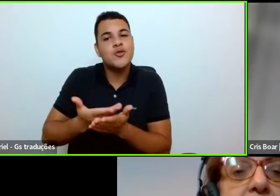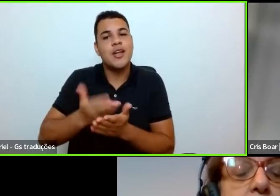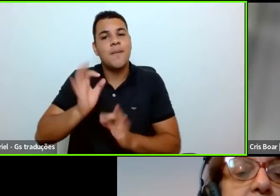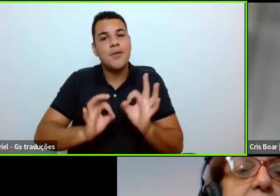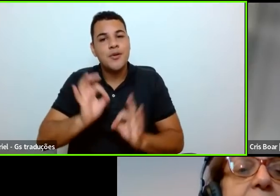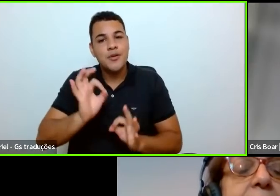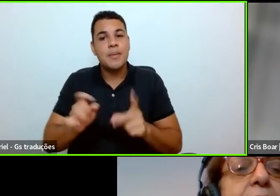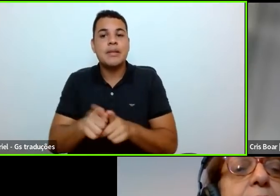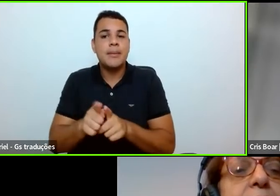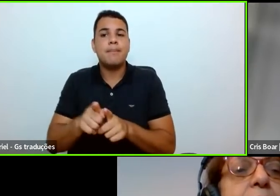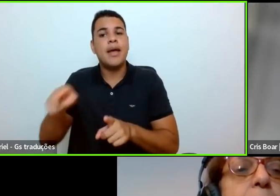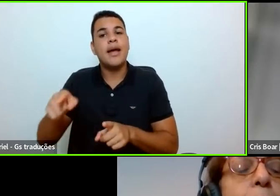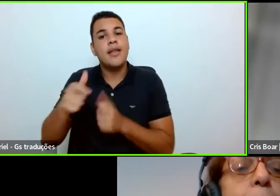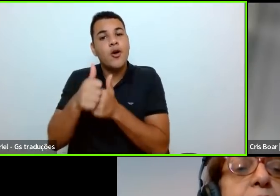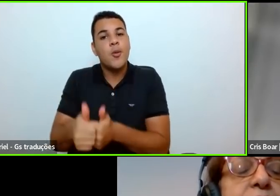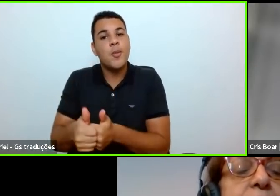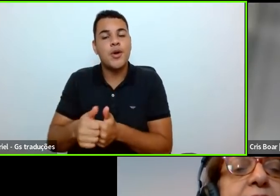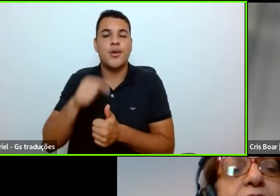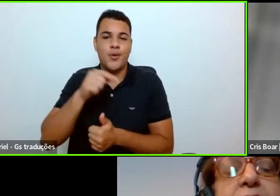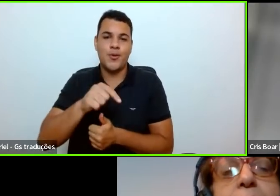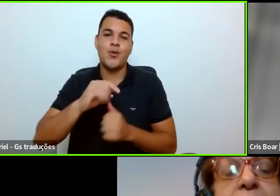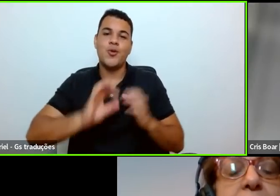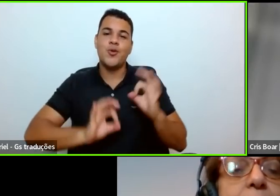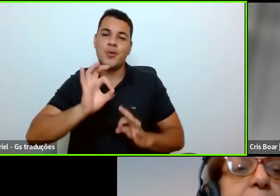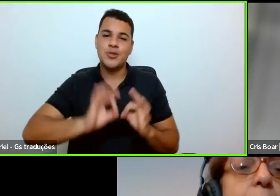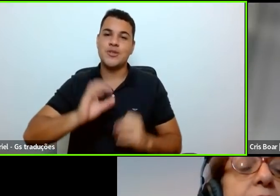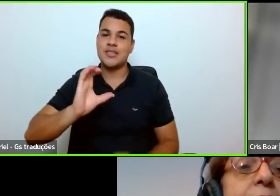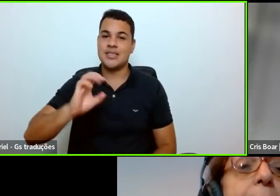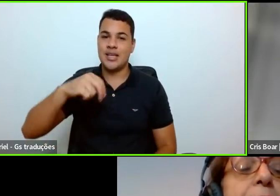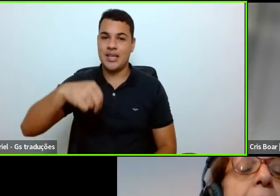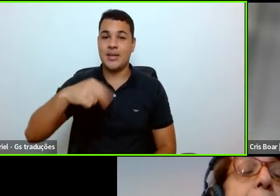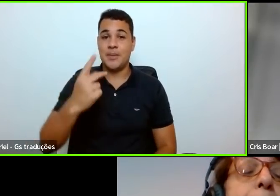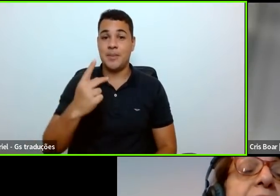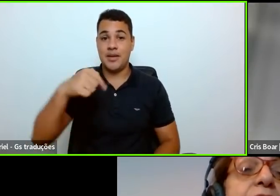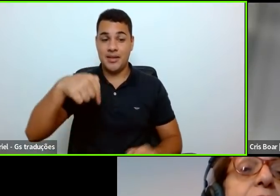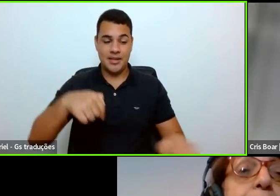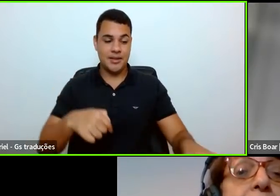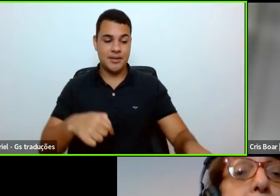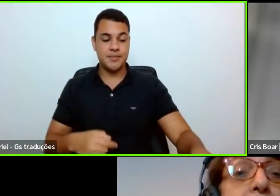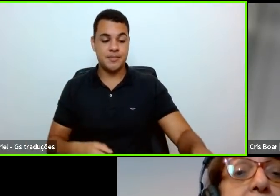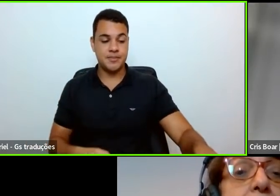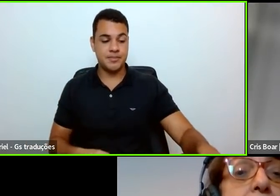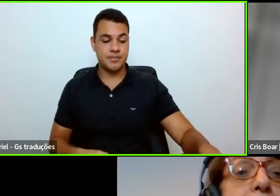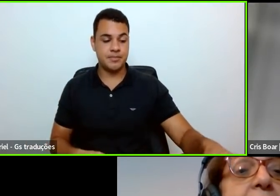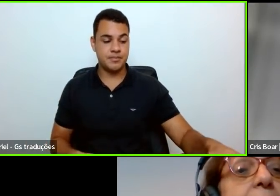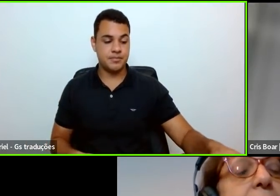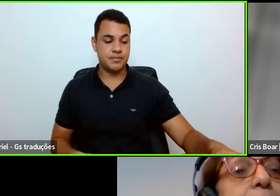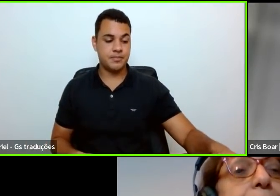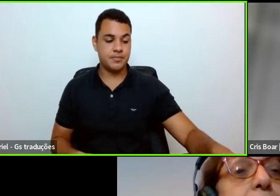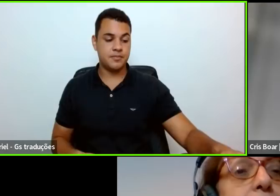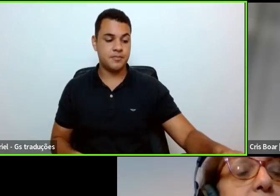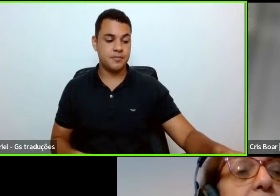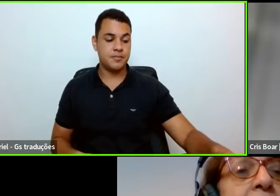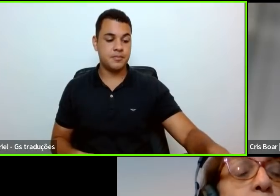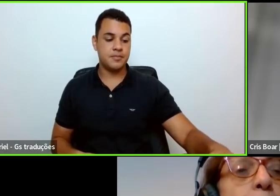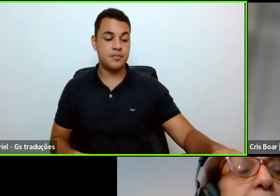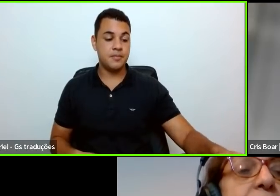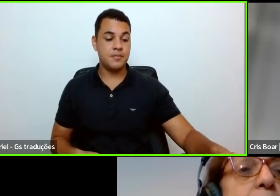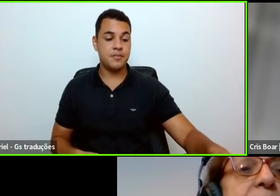CNPq, com a criação dessas bolsas lá, já nos anos 50. Mas Berta,